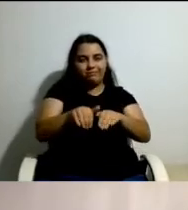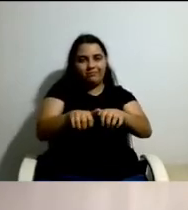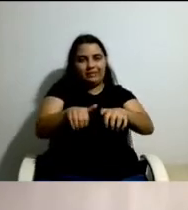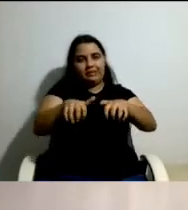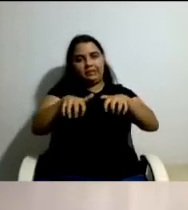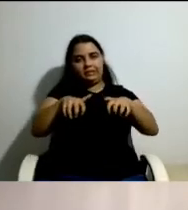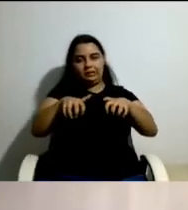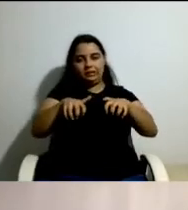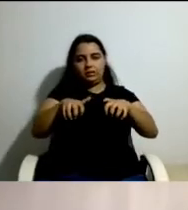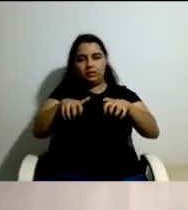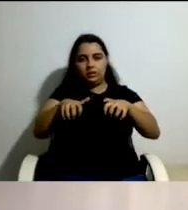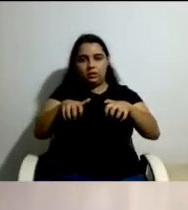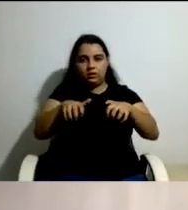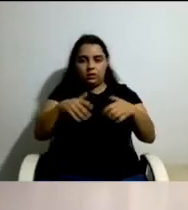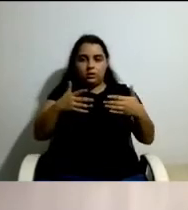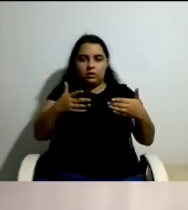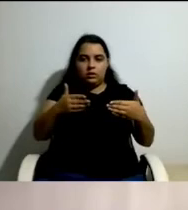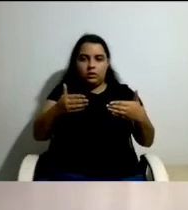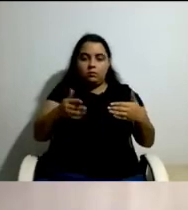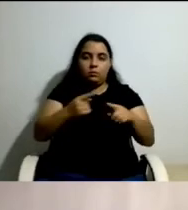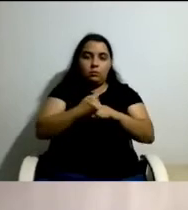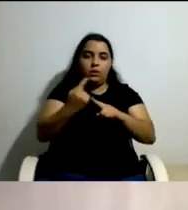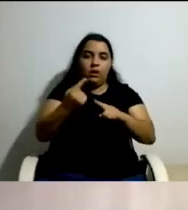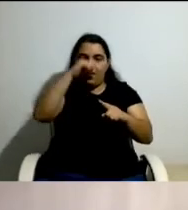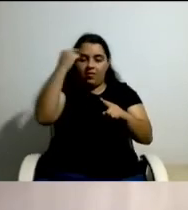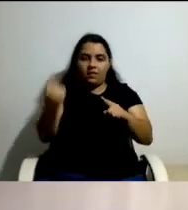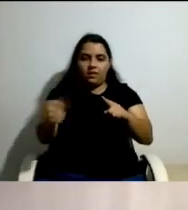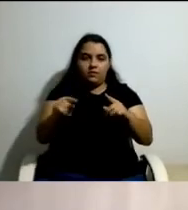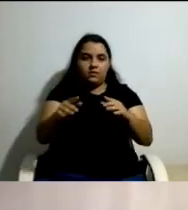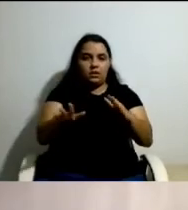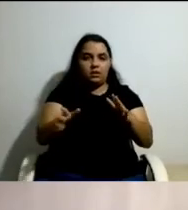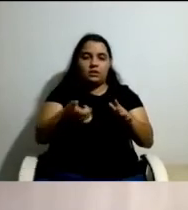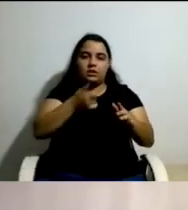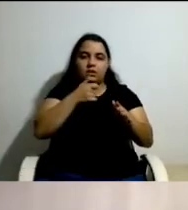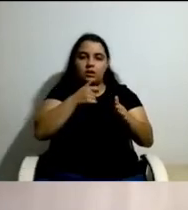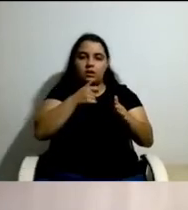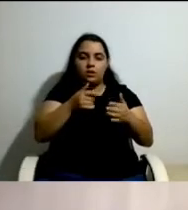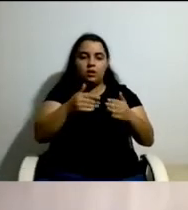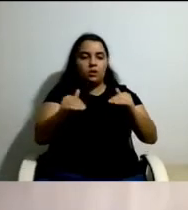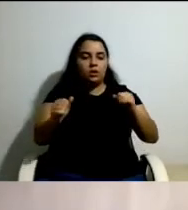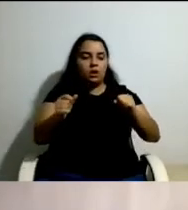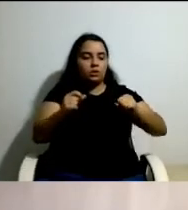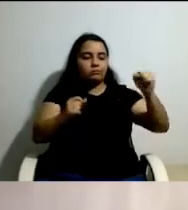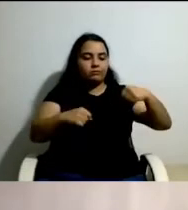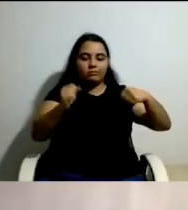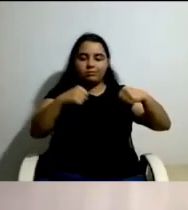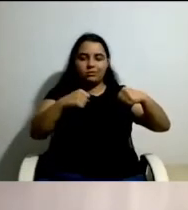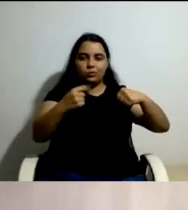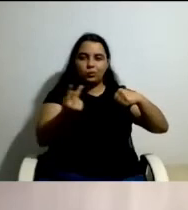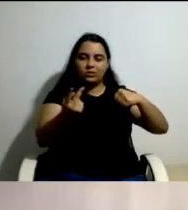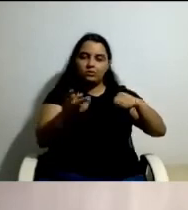consensos. E, por outro lado, há uma conflito de qualidade entre participantes na definição das próprias regras de